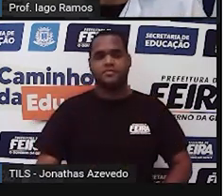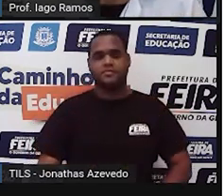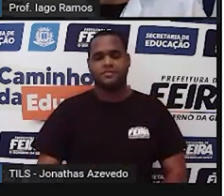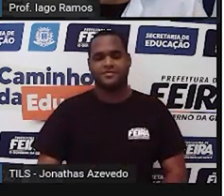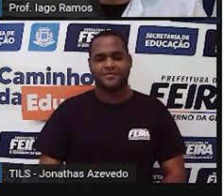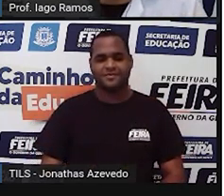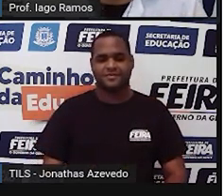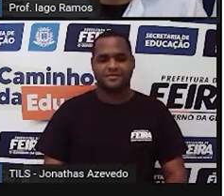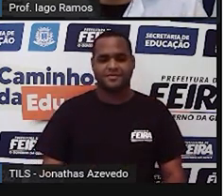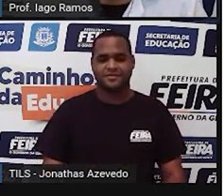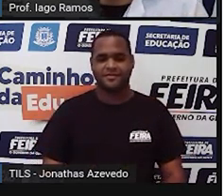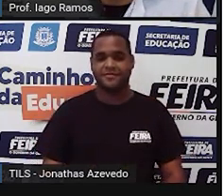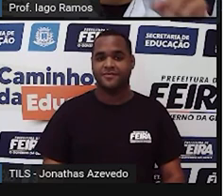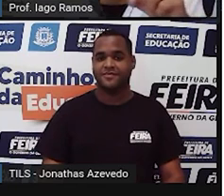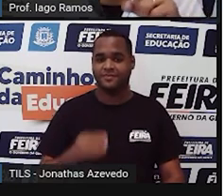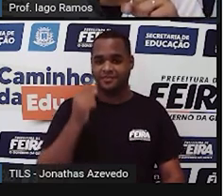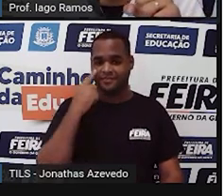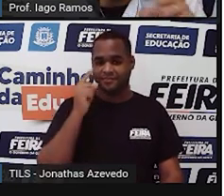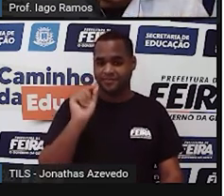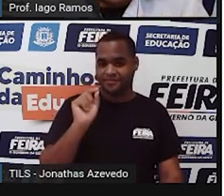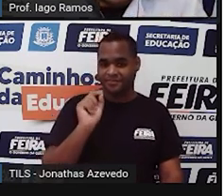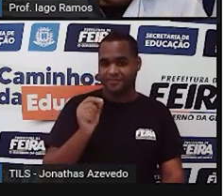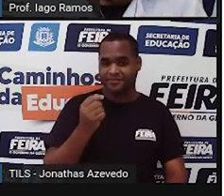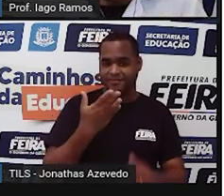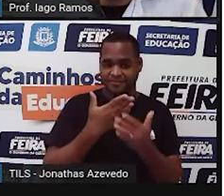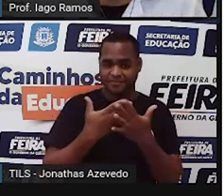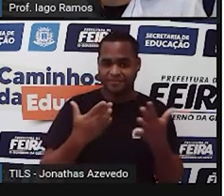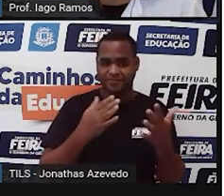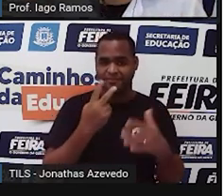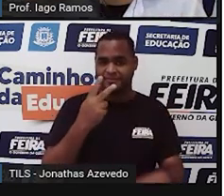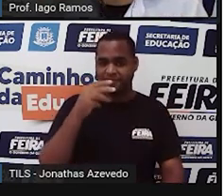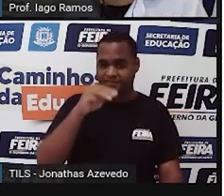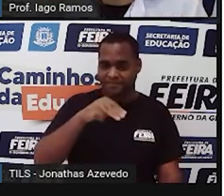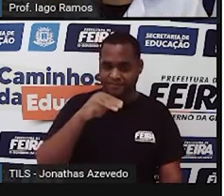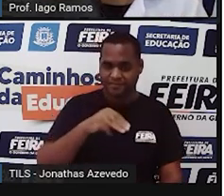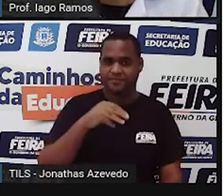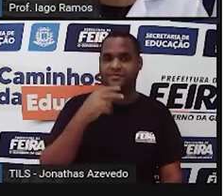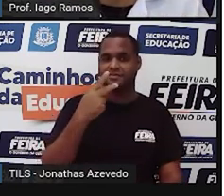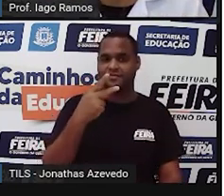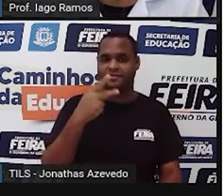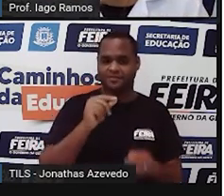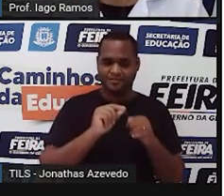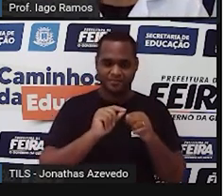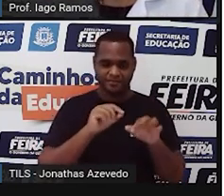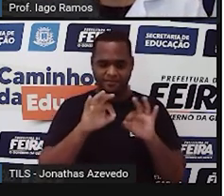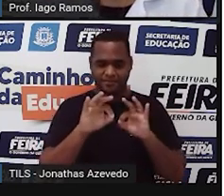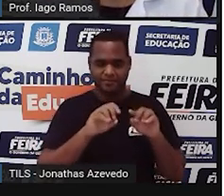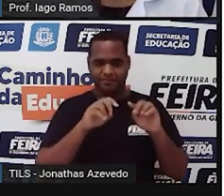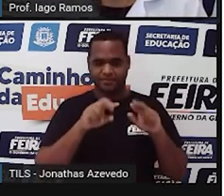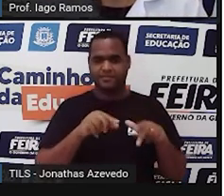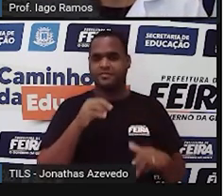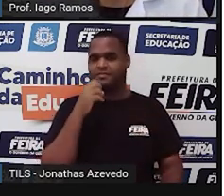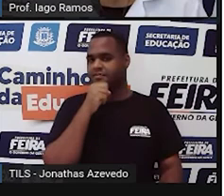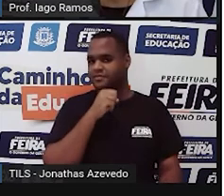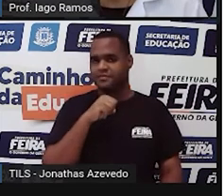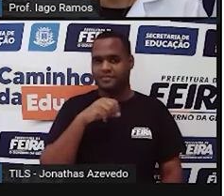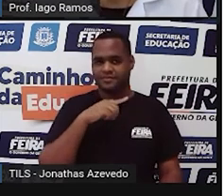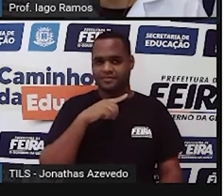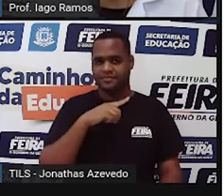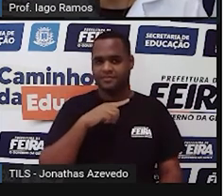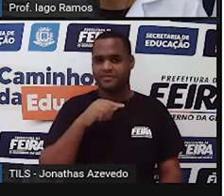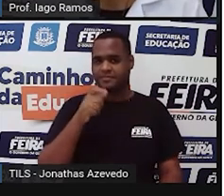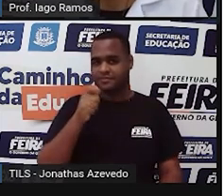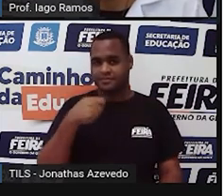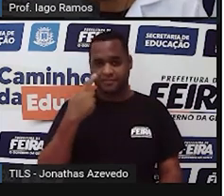Olha só o esqueminha, tá aí, dois minutinhos para você fazer esse exercício aí. Beleza?